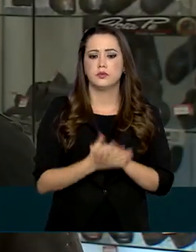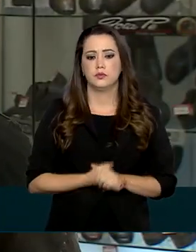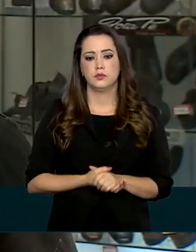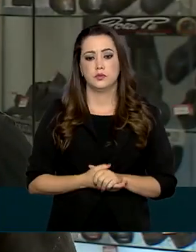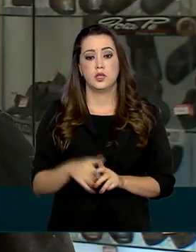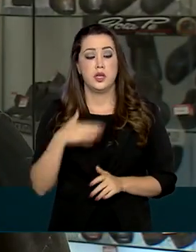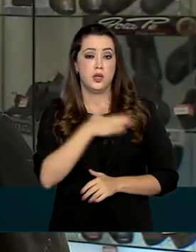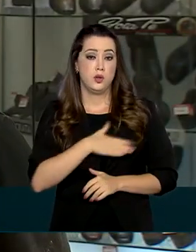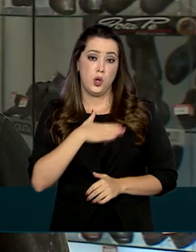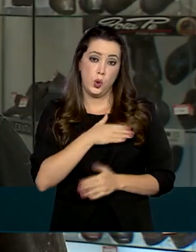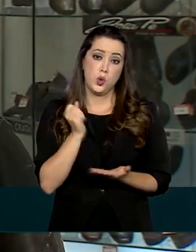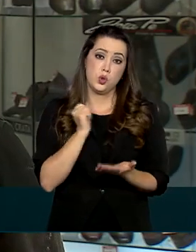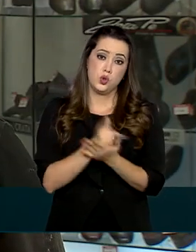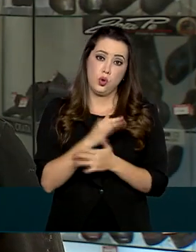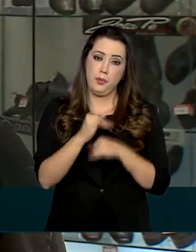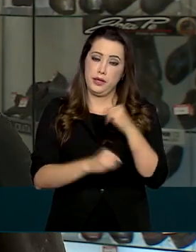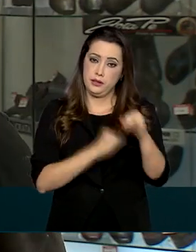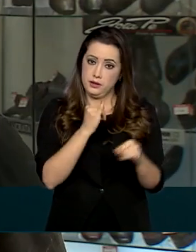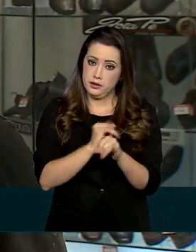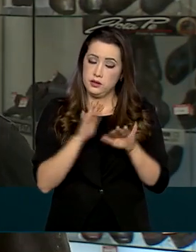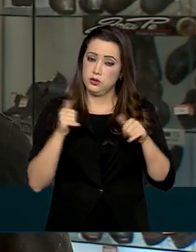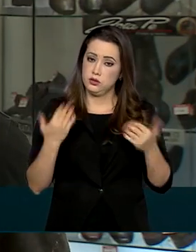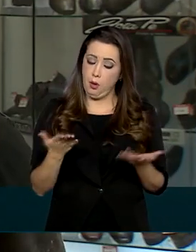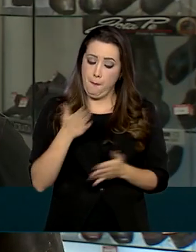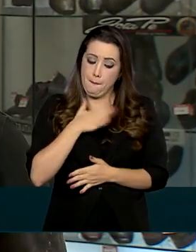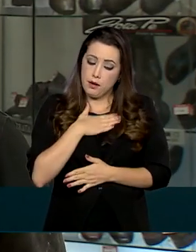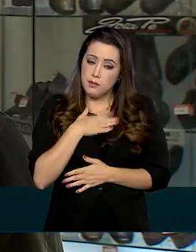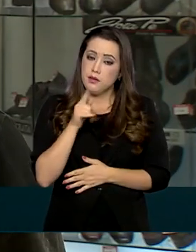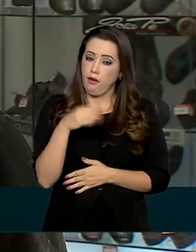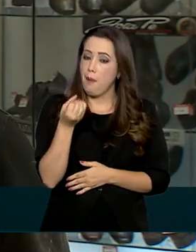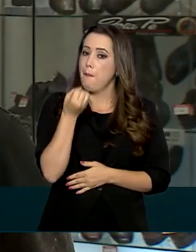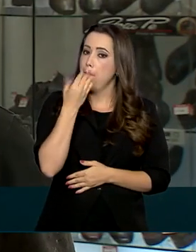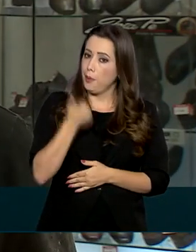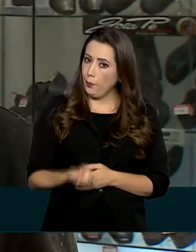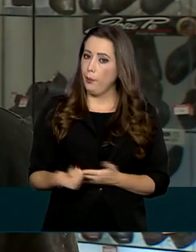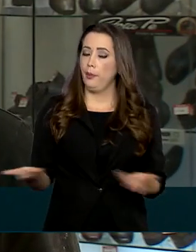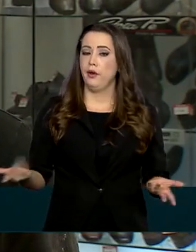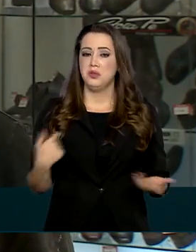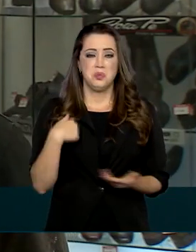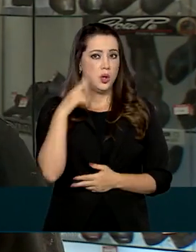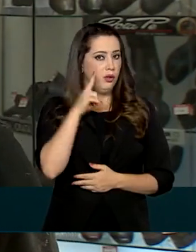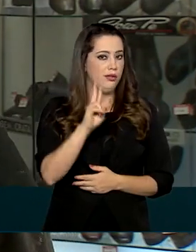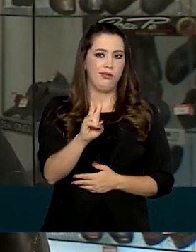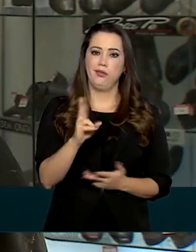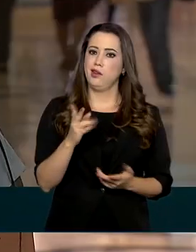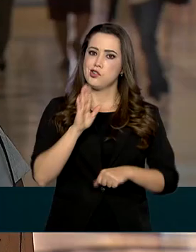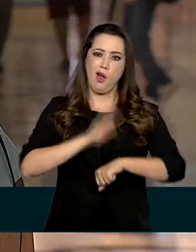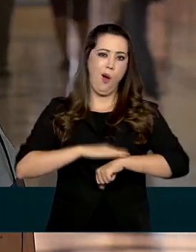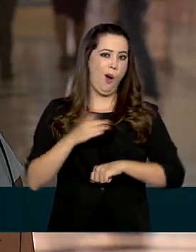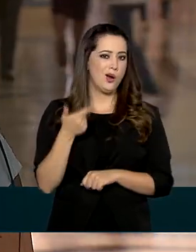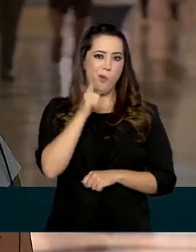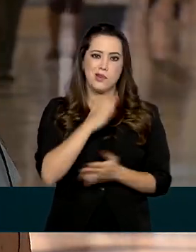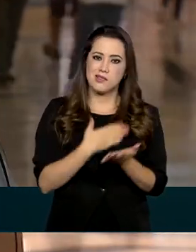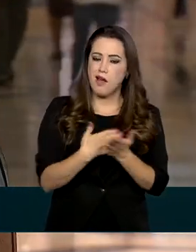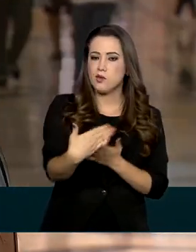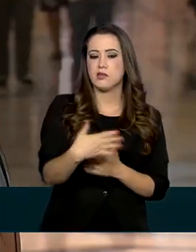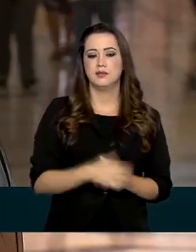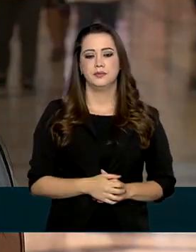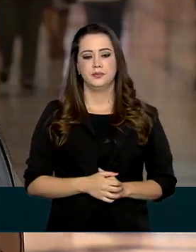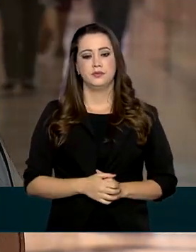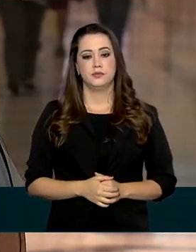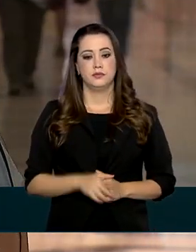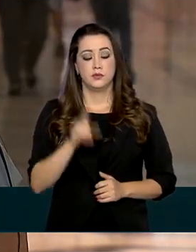Eu gosto muito de comprar pela internet, então, para mim, é uma ótima vantagem. E eu não vejo a hora de experimentar. Se é algo que vai